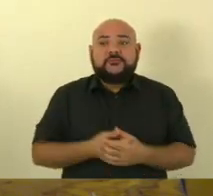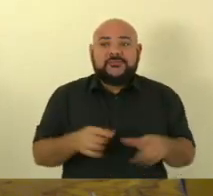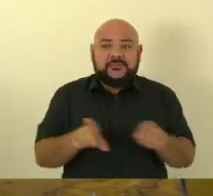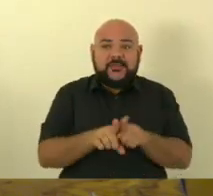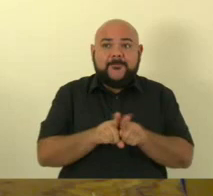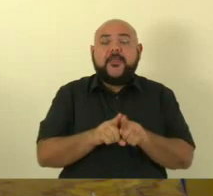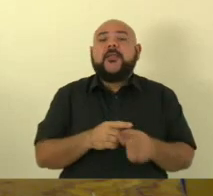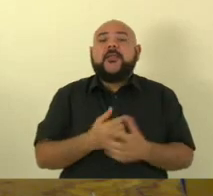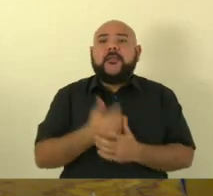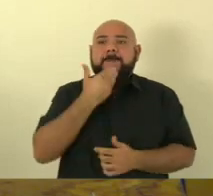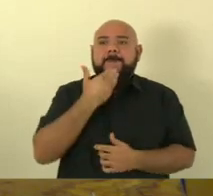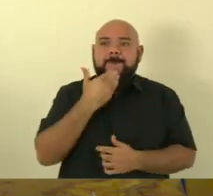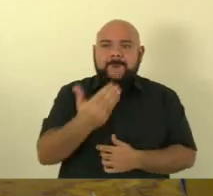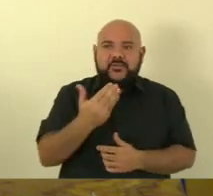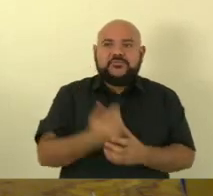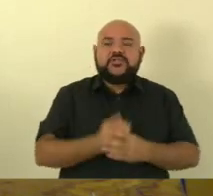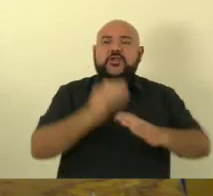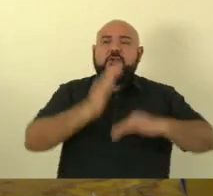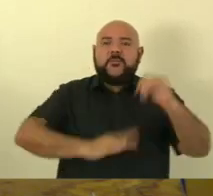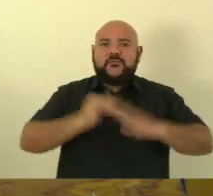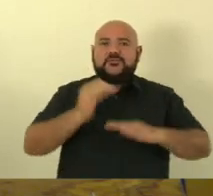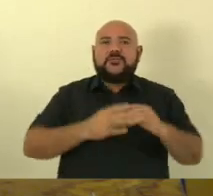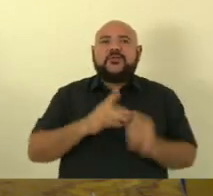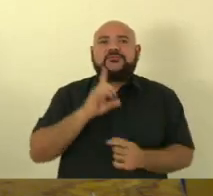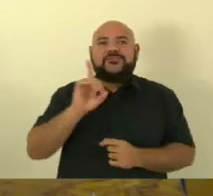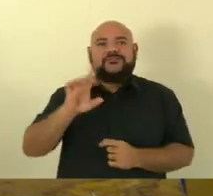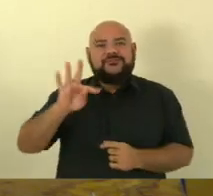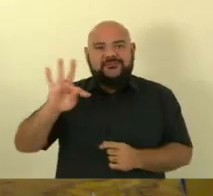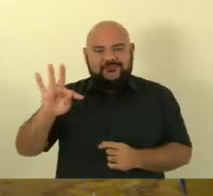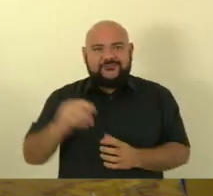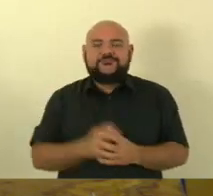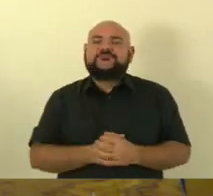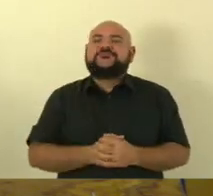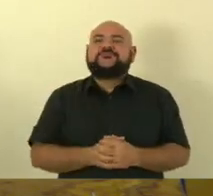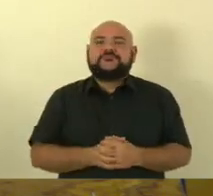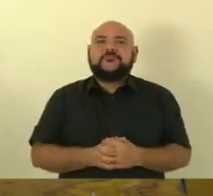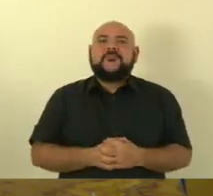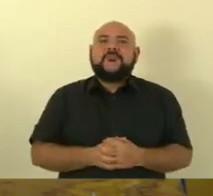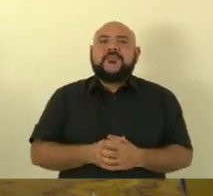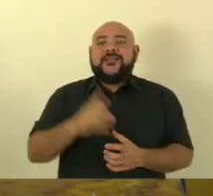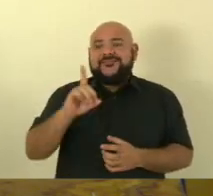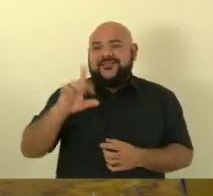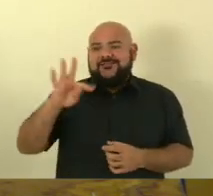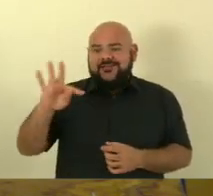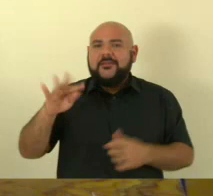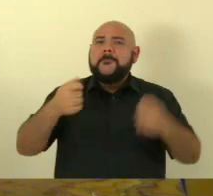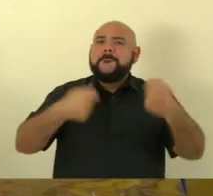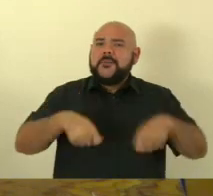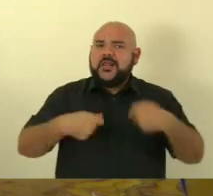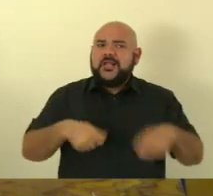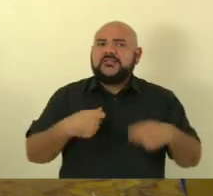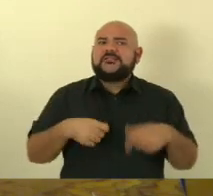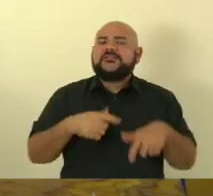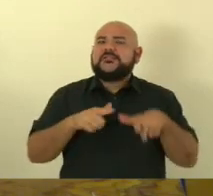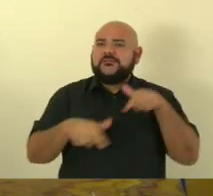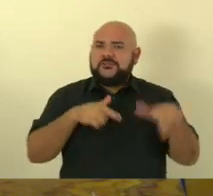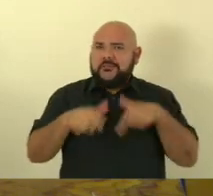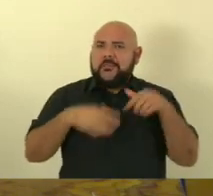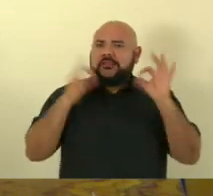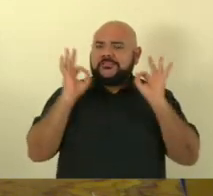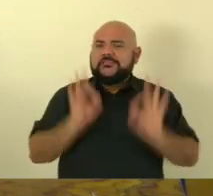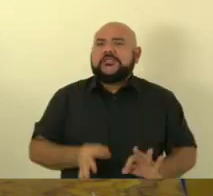pedimos aqui pelos nossos profissionais DTs que haja um tratamento digno a esses servidores